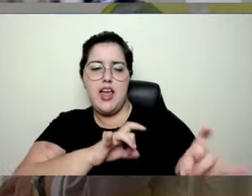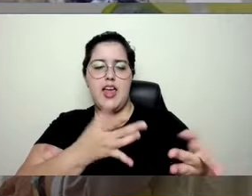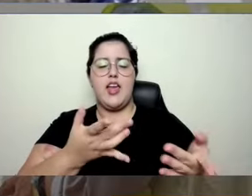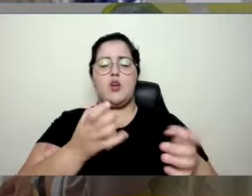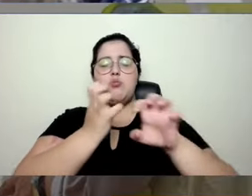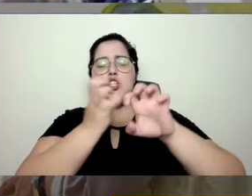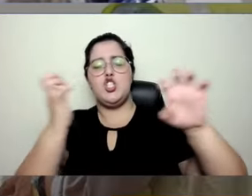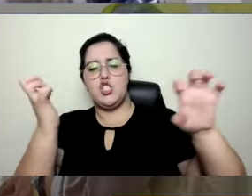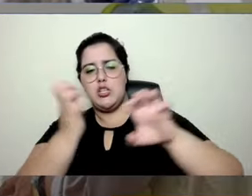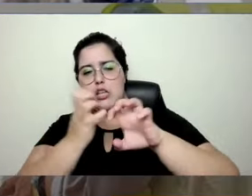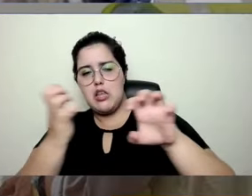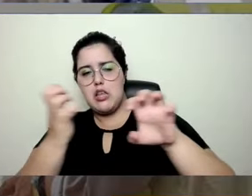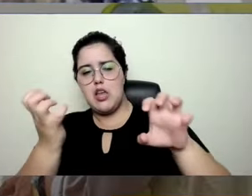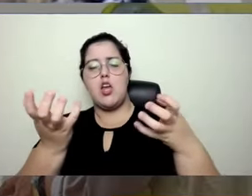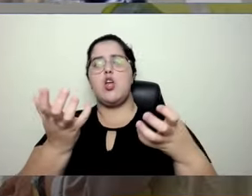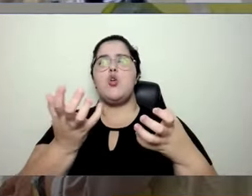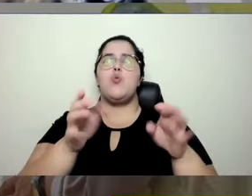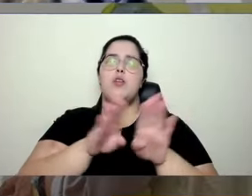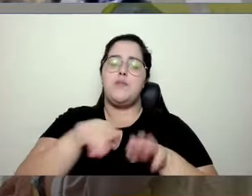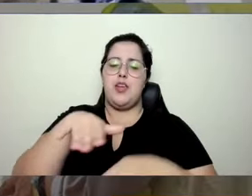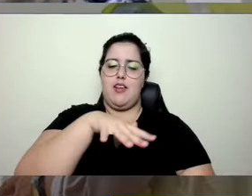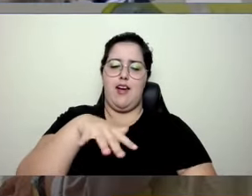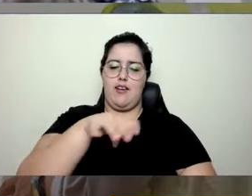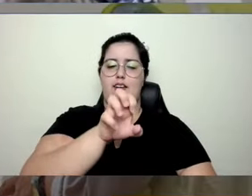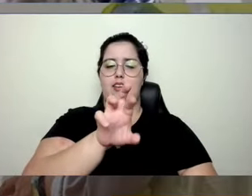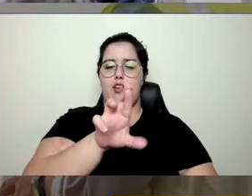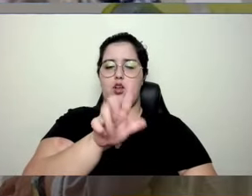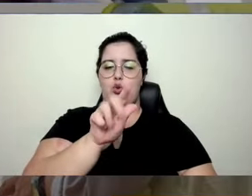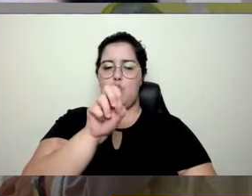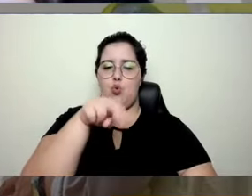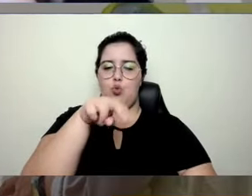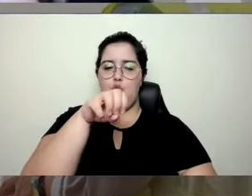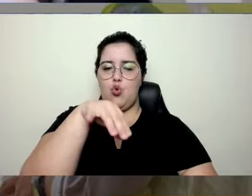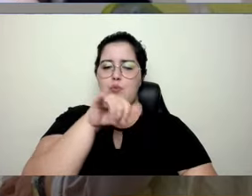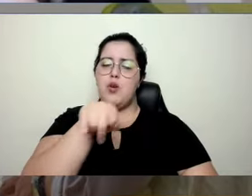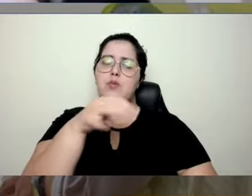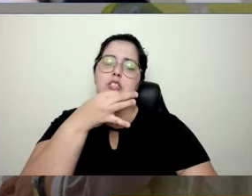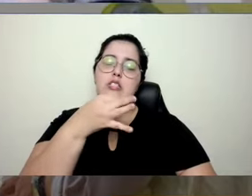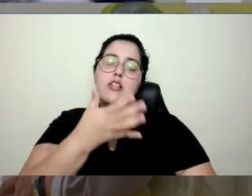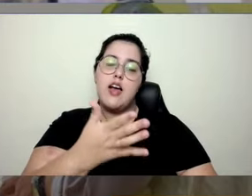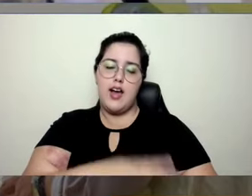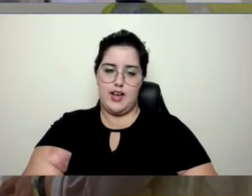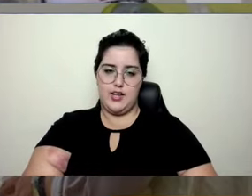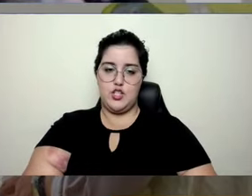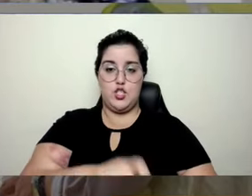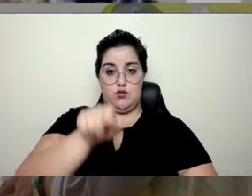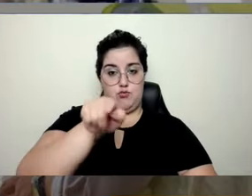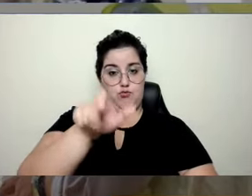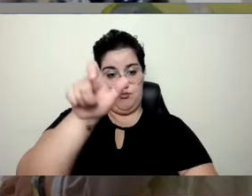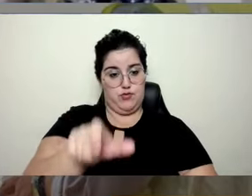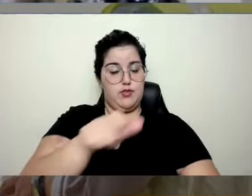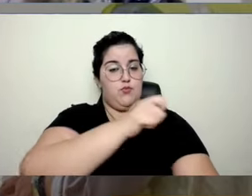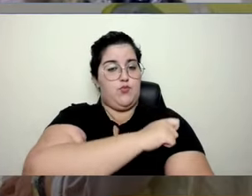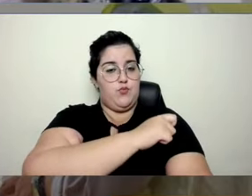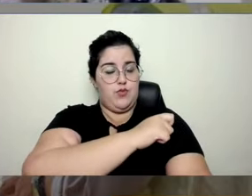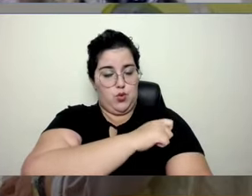engenheiro, seja o ergonomista, o que você, como professora e aluna,